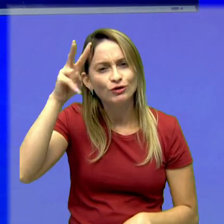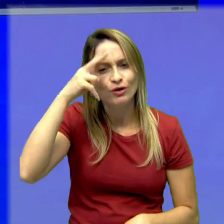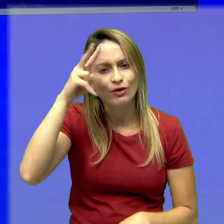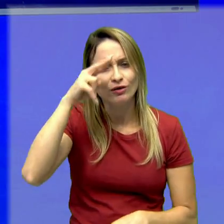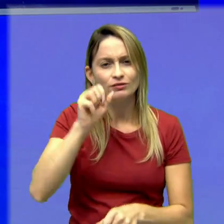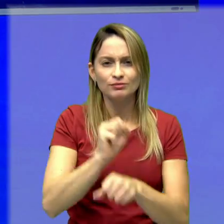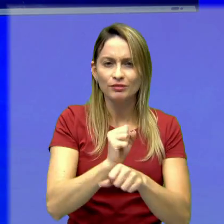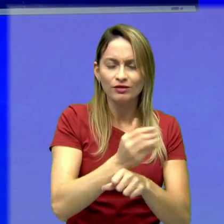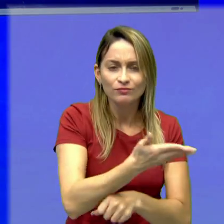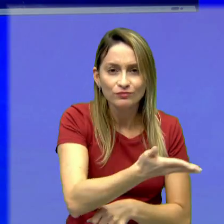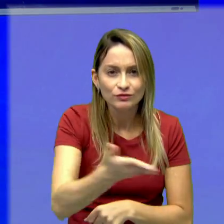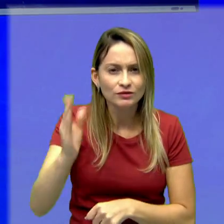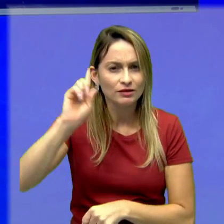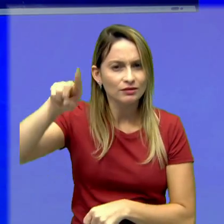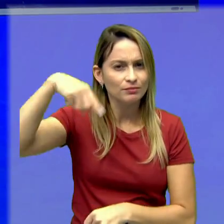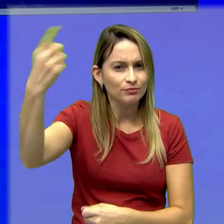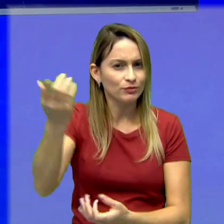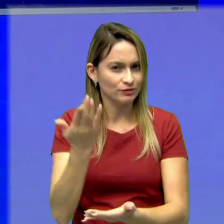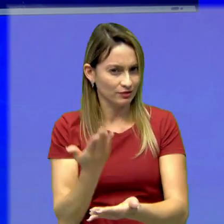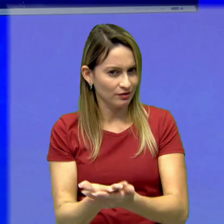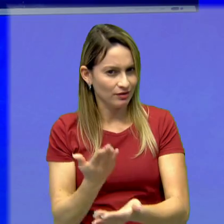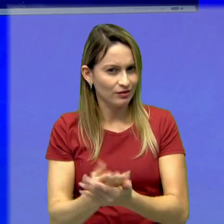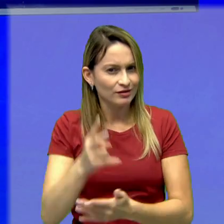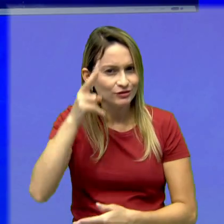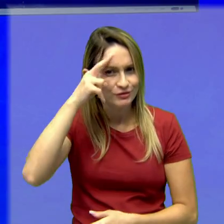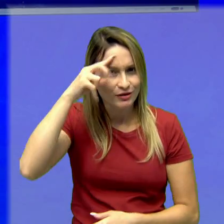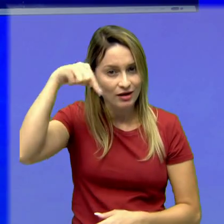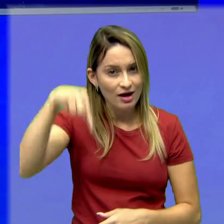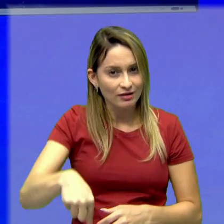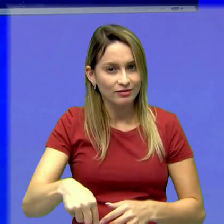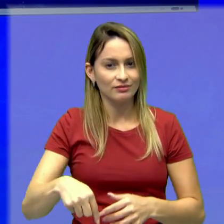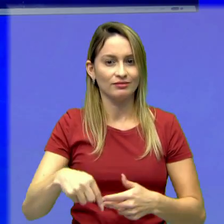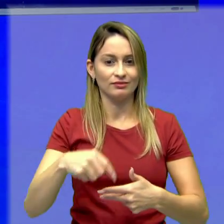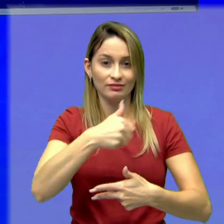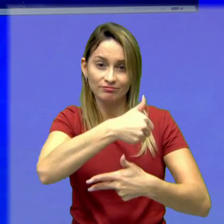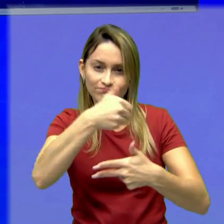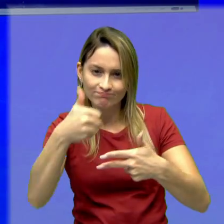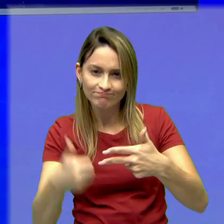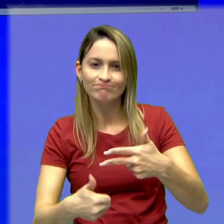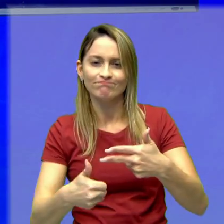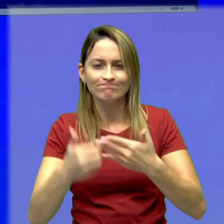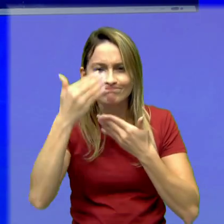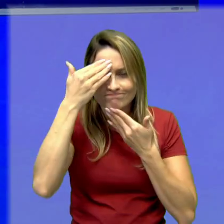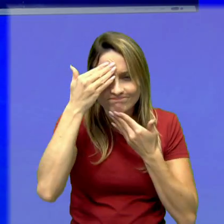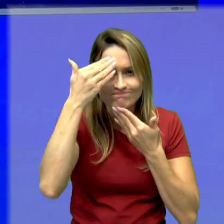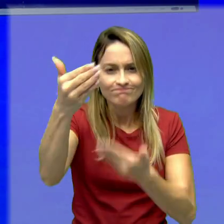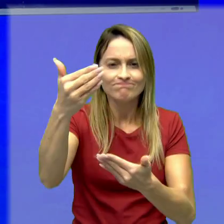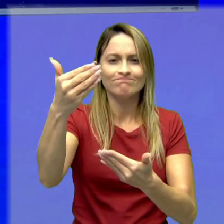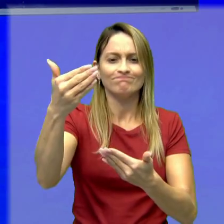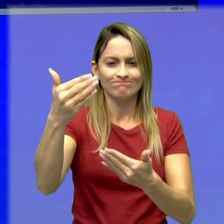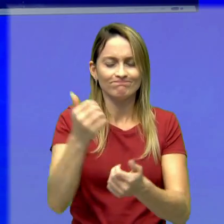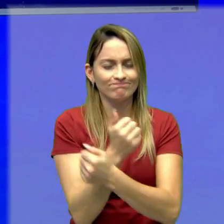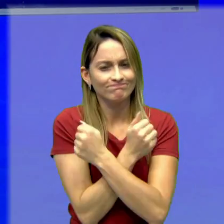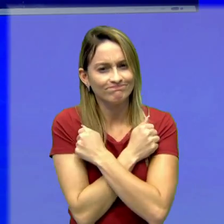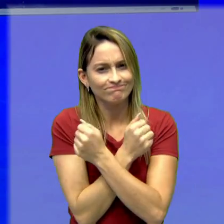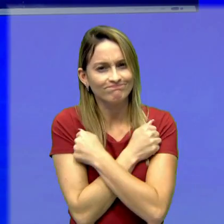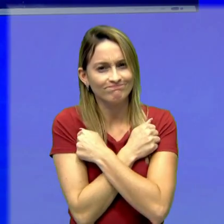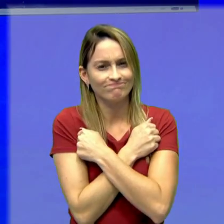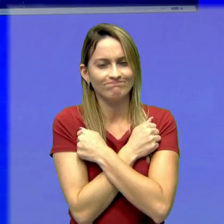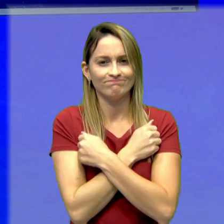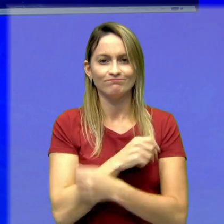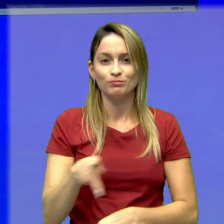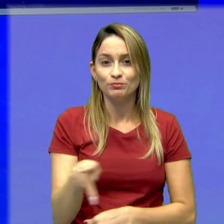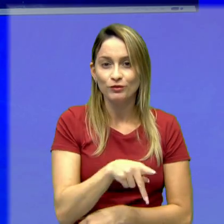a nossa aula e contamos com você para a próxima aula de História aqui no Goiás Bem no Enem. Muito obrigado,